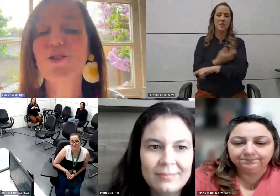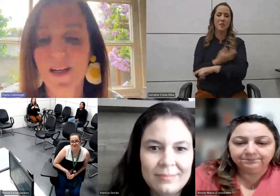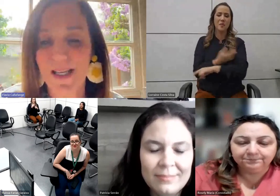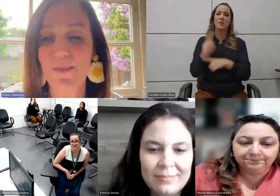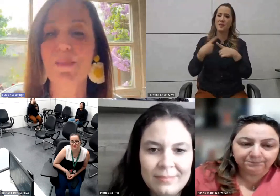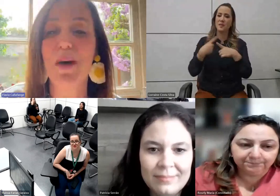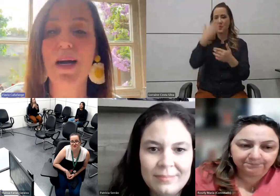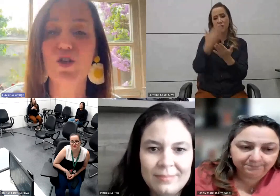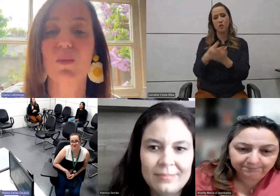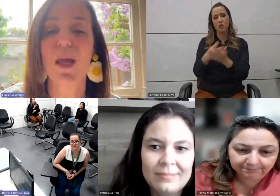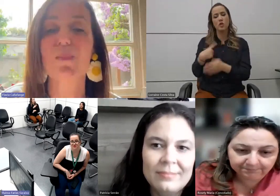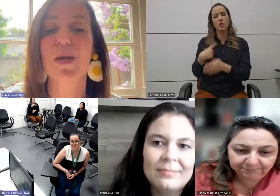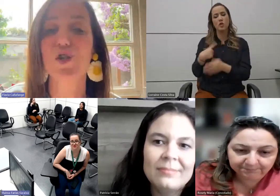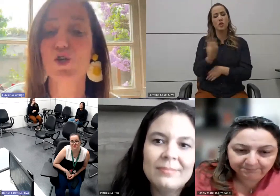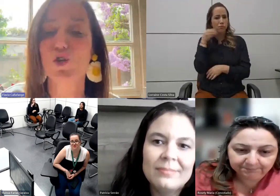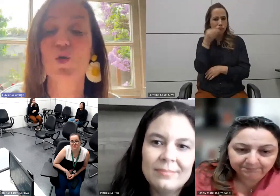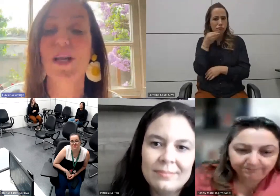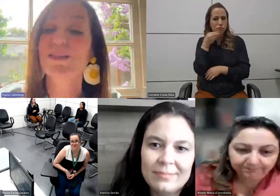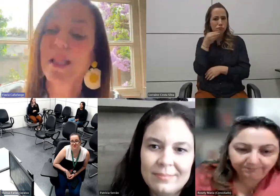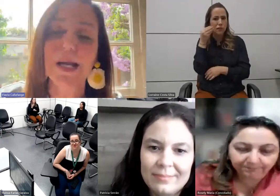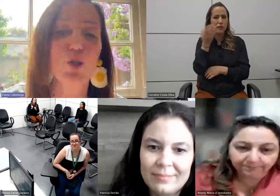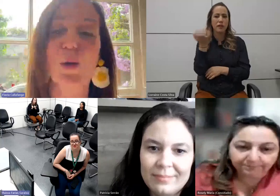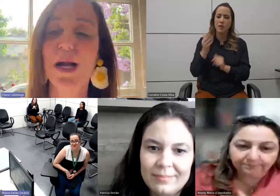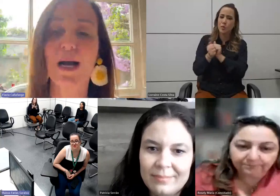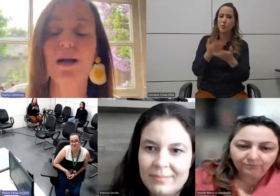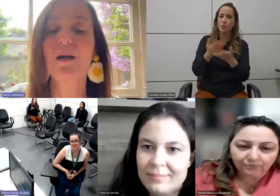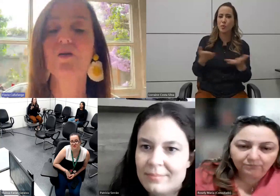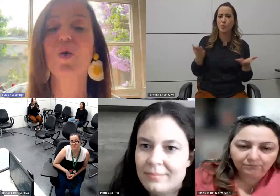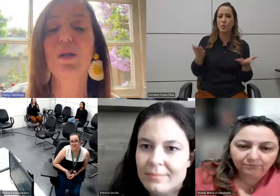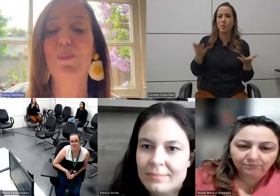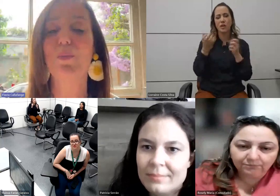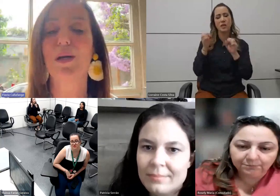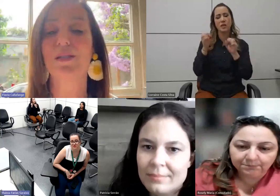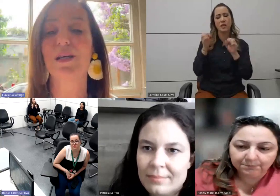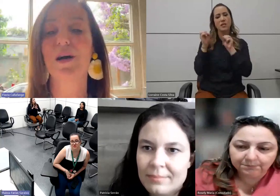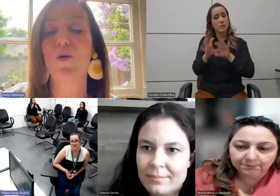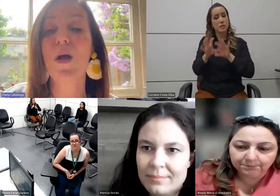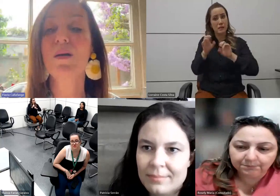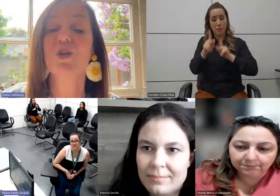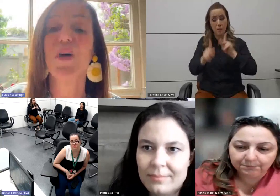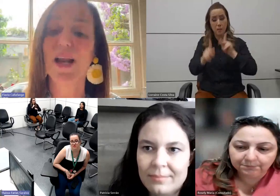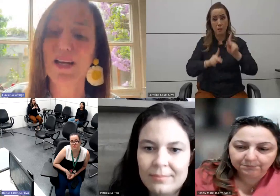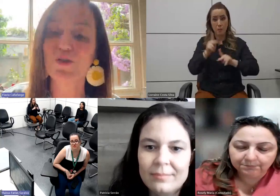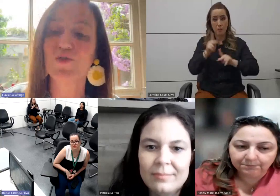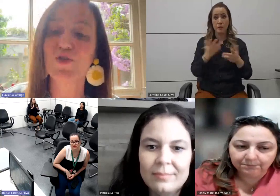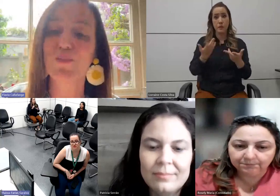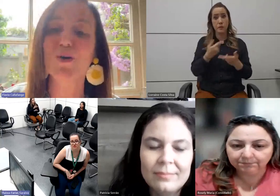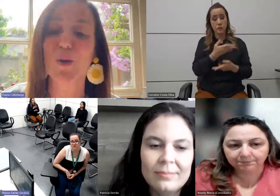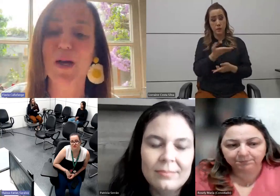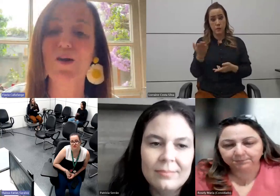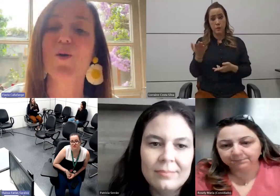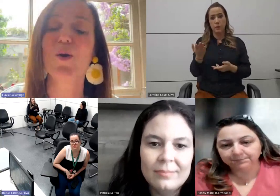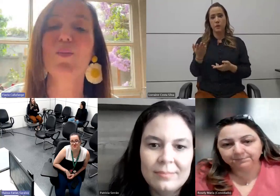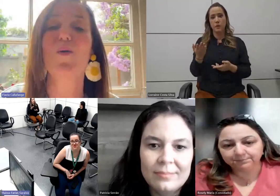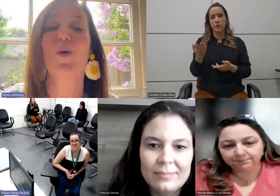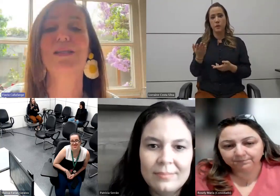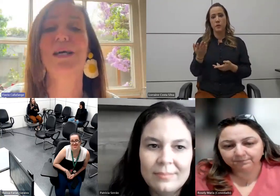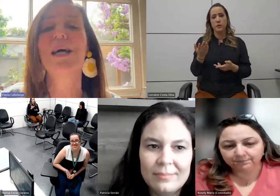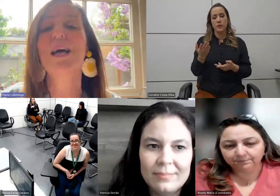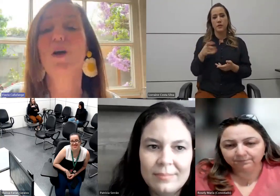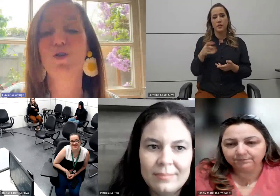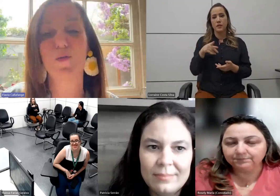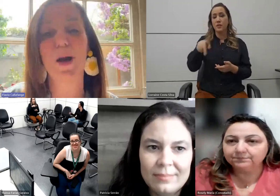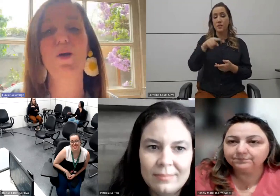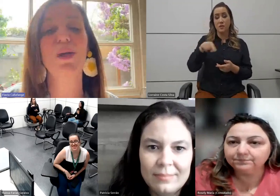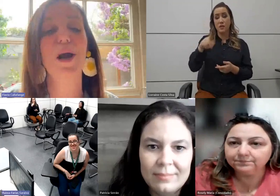tentando fazer a minha parte também, tentar educar toda a população, vocês falam de futebol, eu quero incluir essa